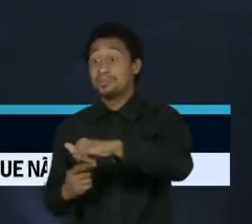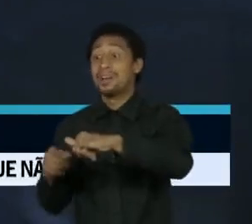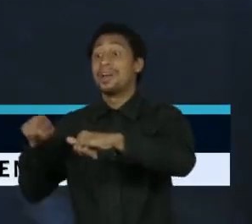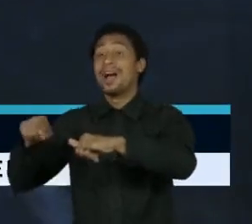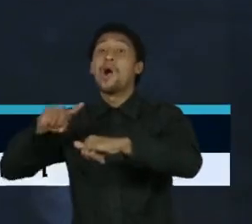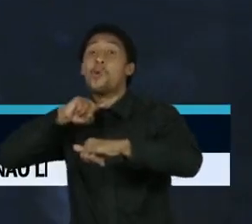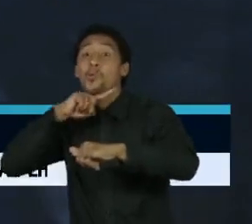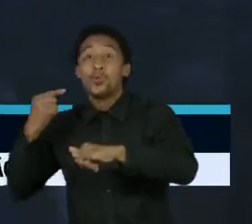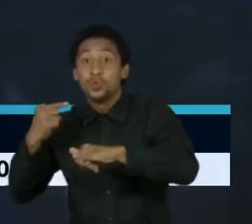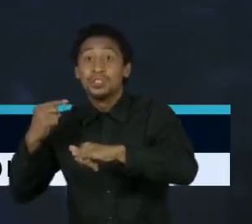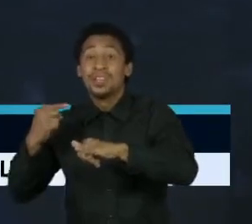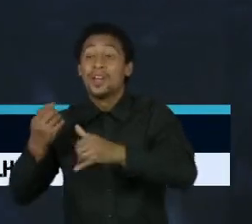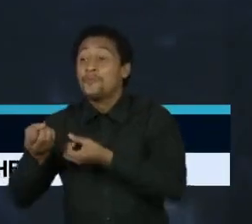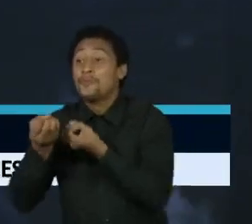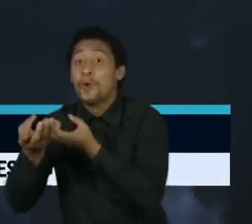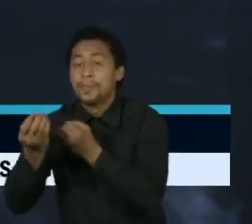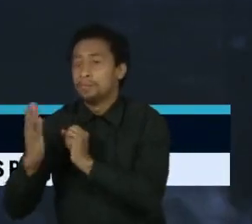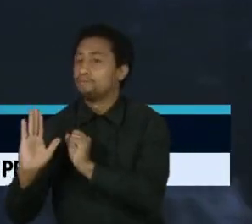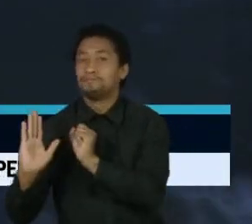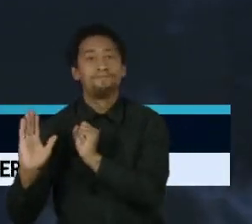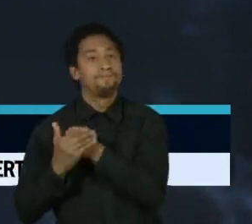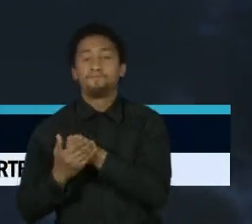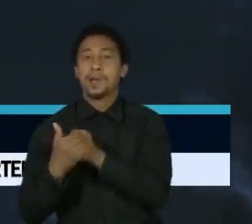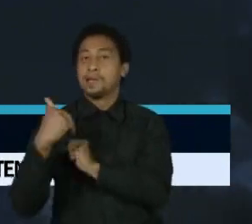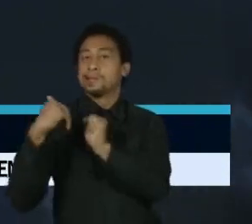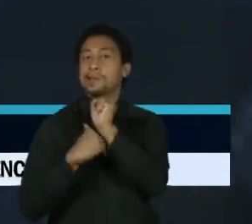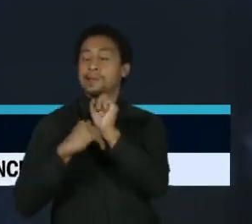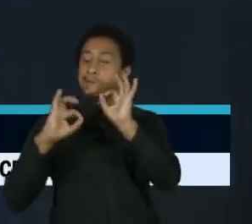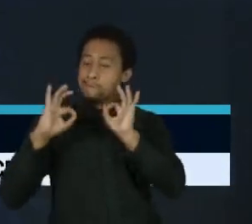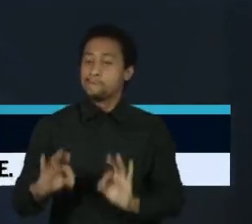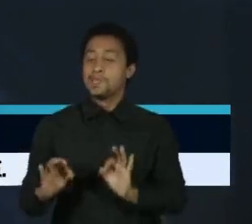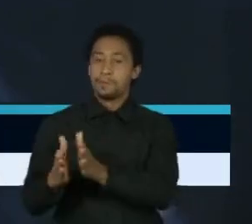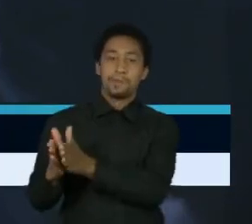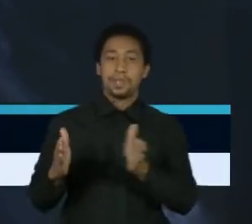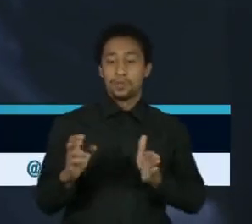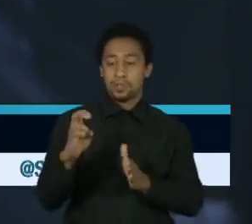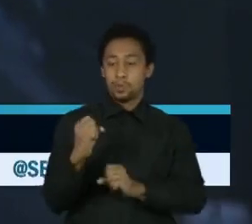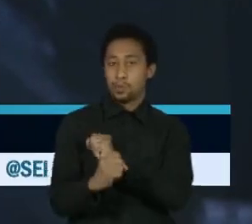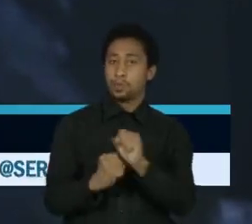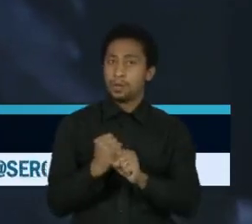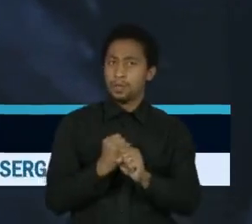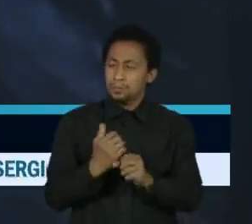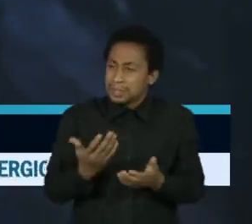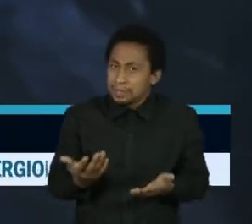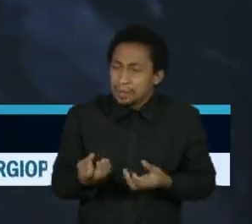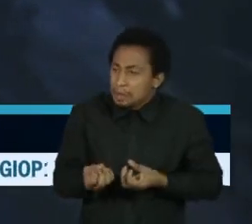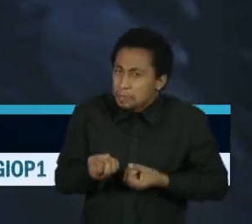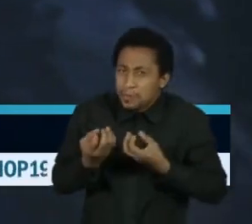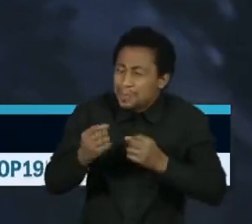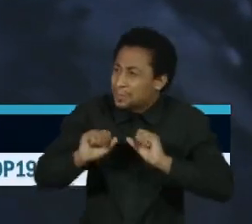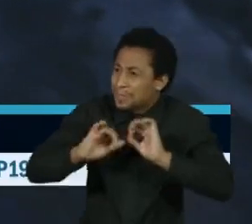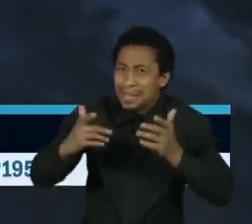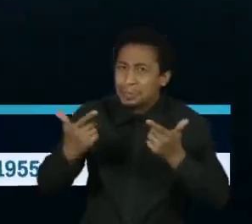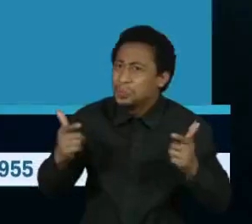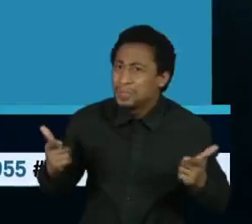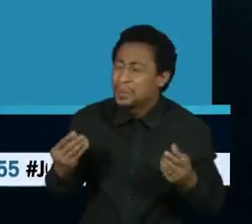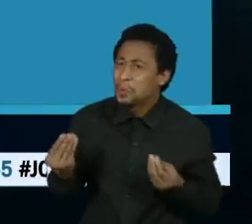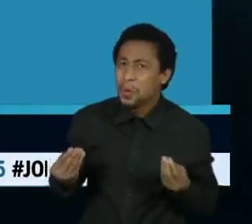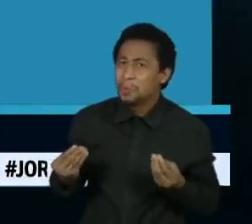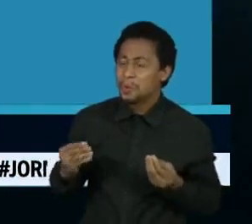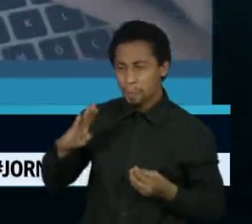Entidades da sociedade civil veem o gesto como mais um sinal da falta de transparência nas ações de Bolsonaro.